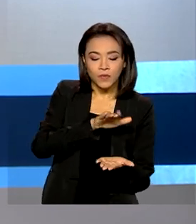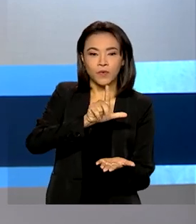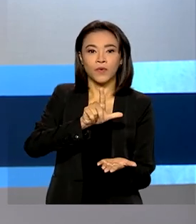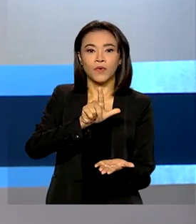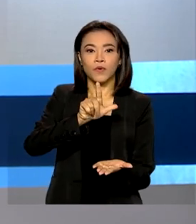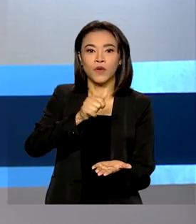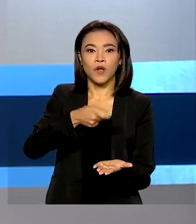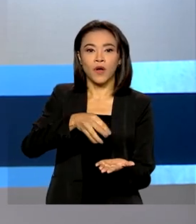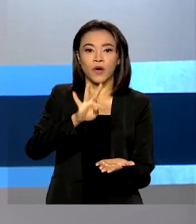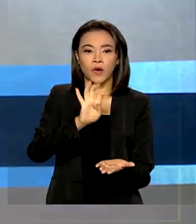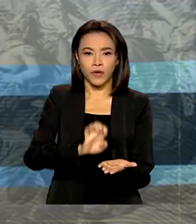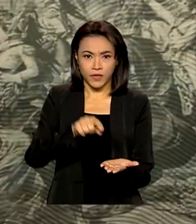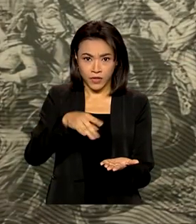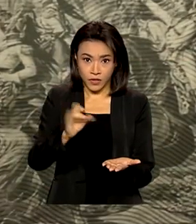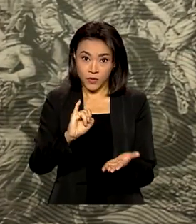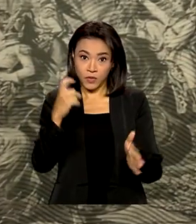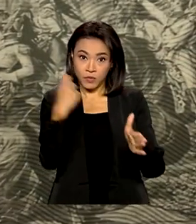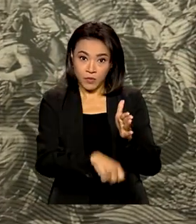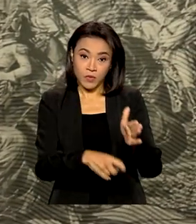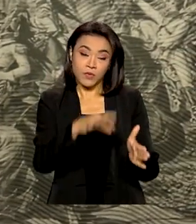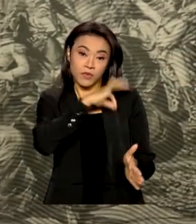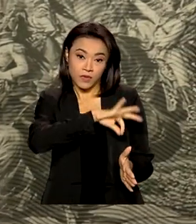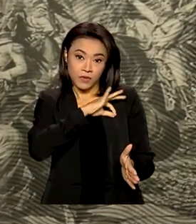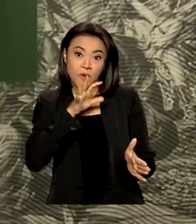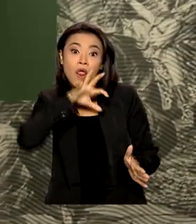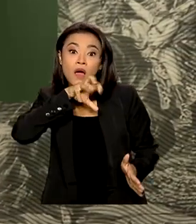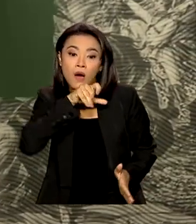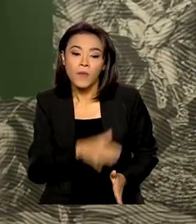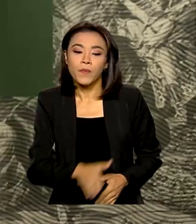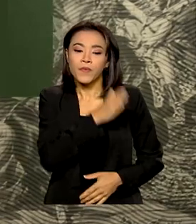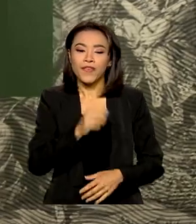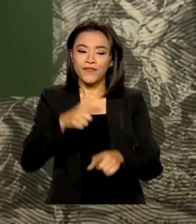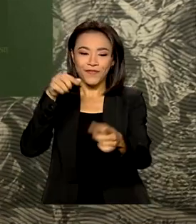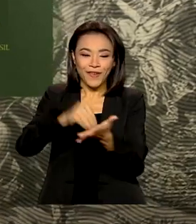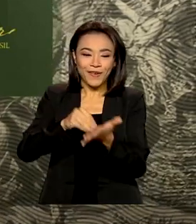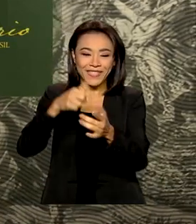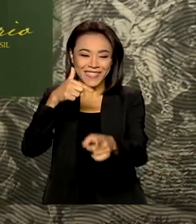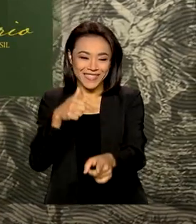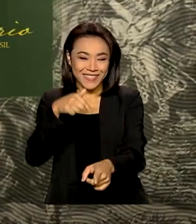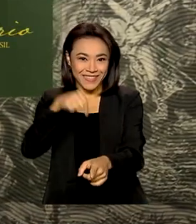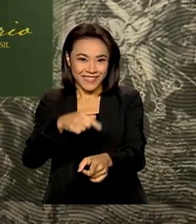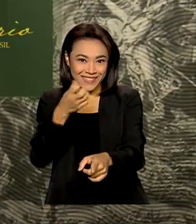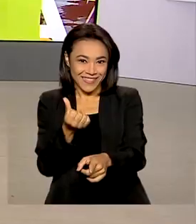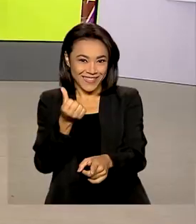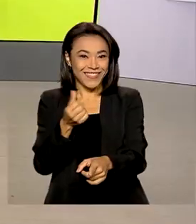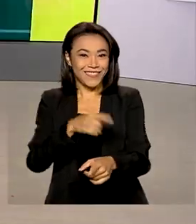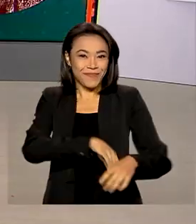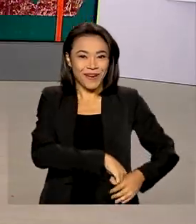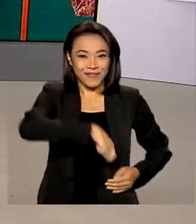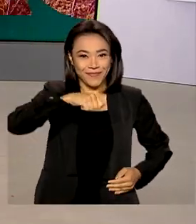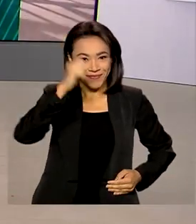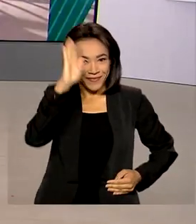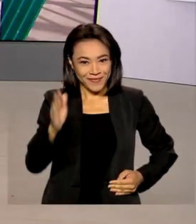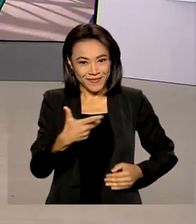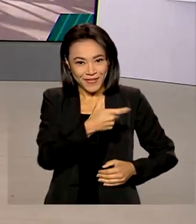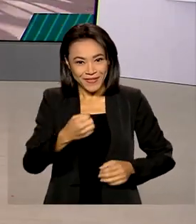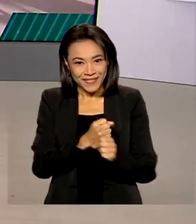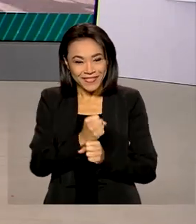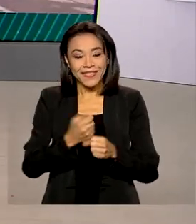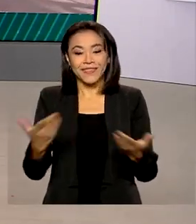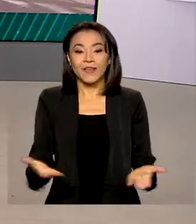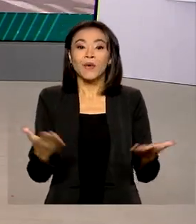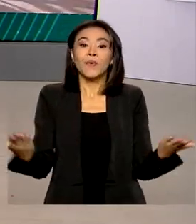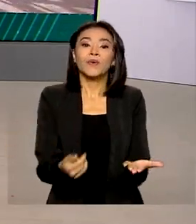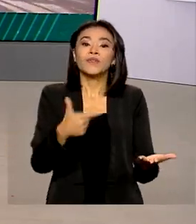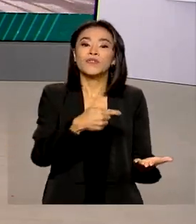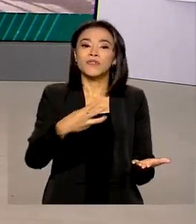renda. E faltam 76 dias para o bicentenário da independência do Brasil. Quinta-feira, 23